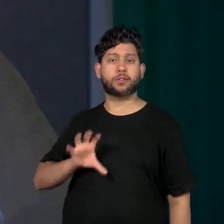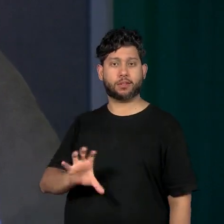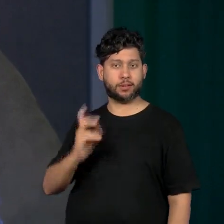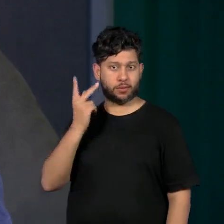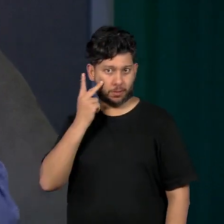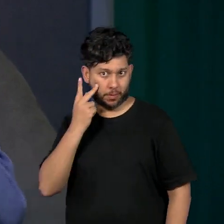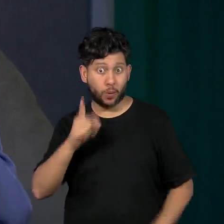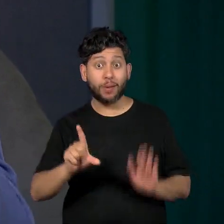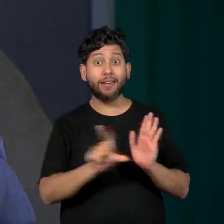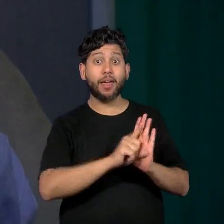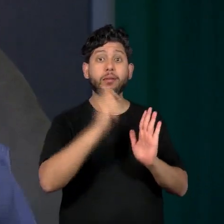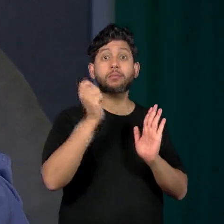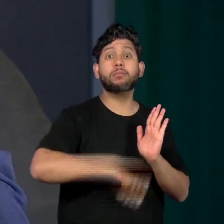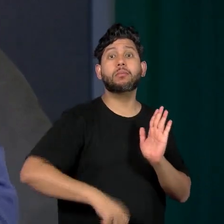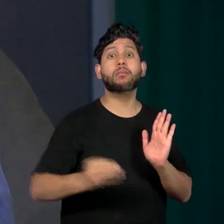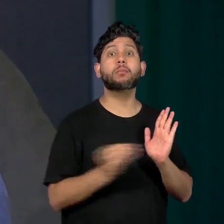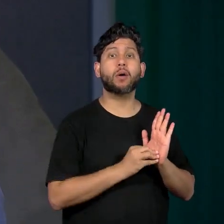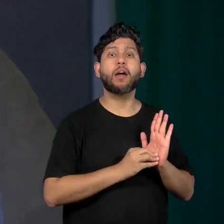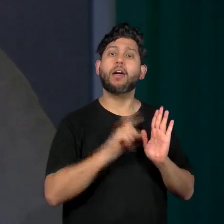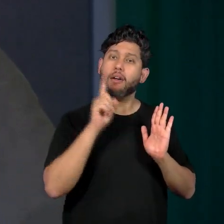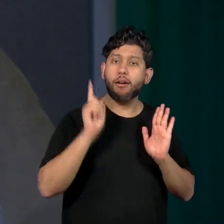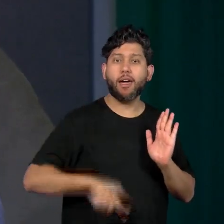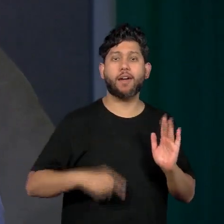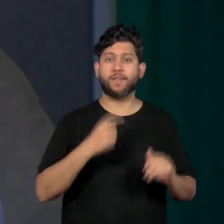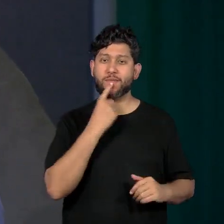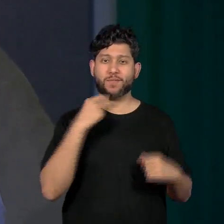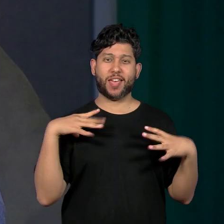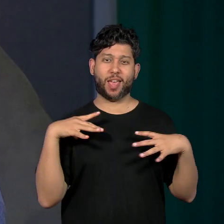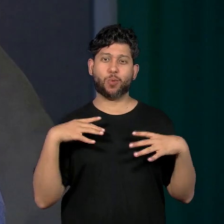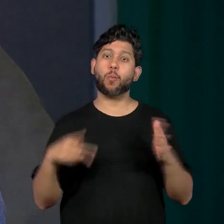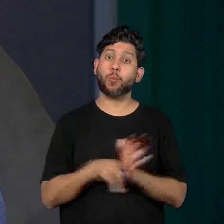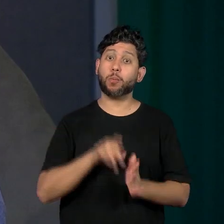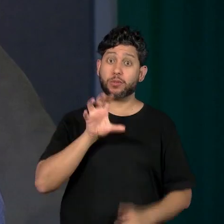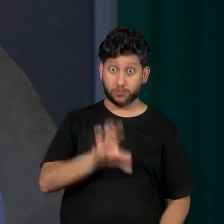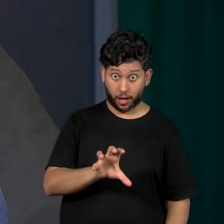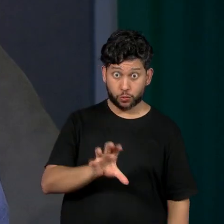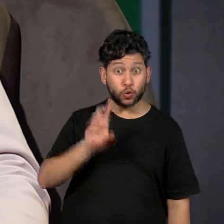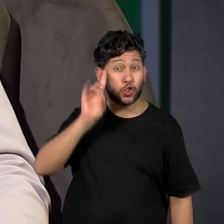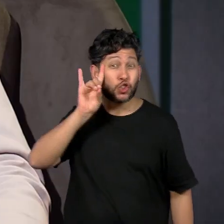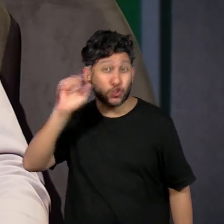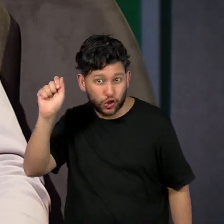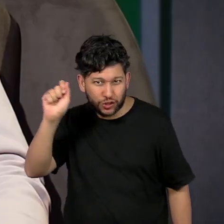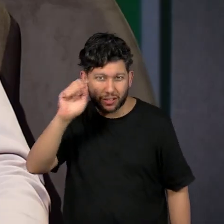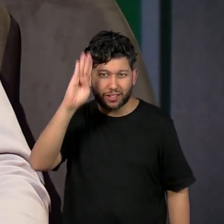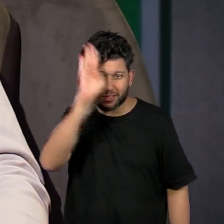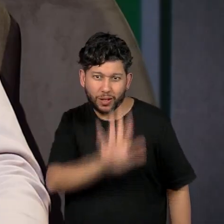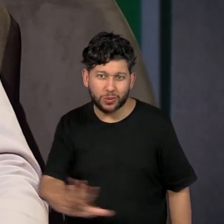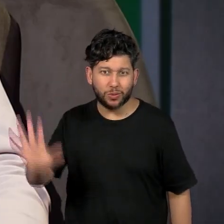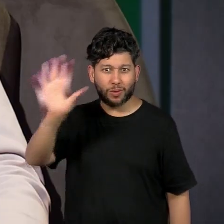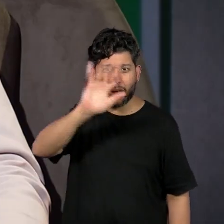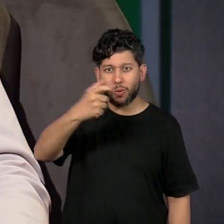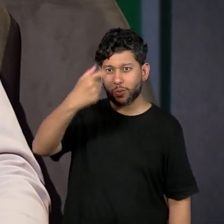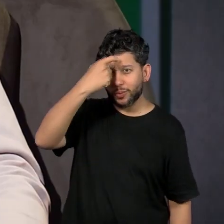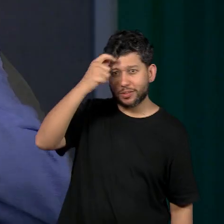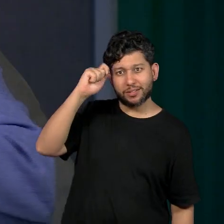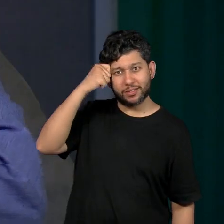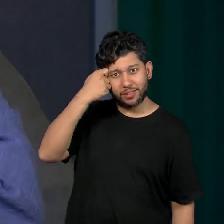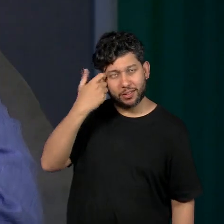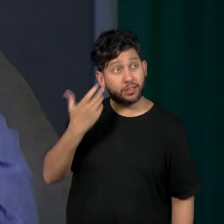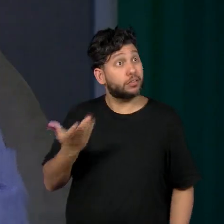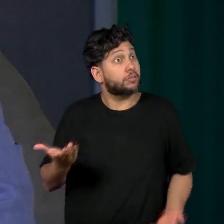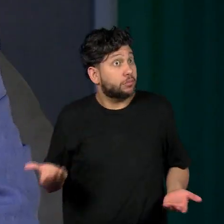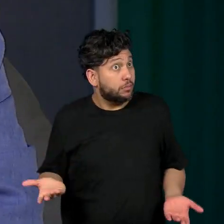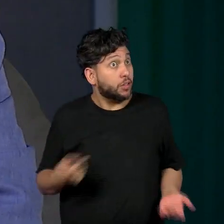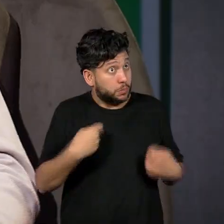lei que torna feriado estadual o Dia Nacional da Consciência Negra. Tom Farias, não é para ficar